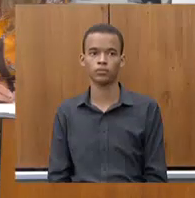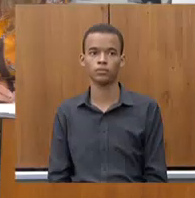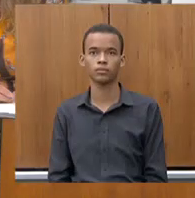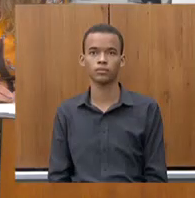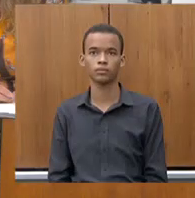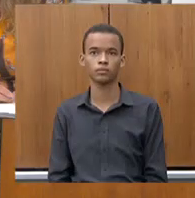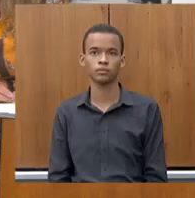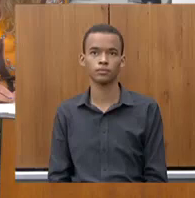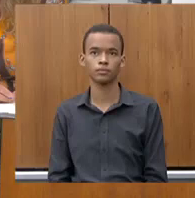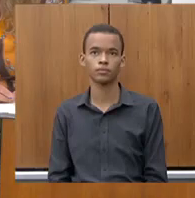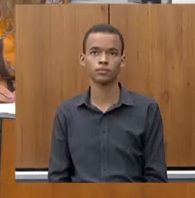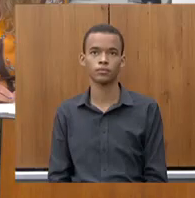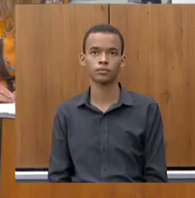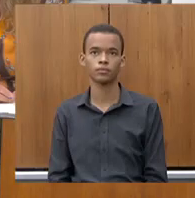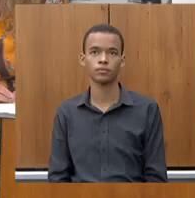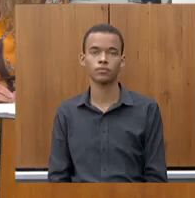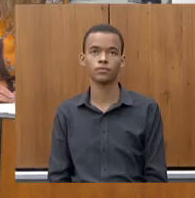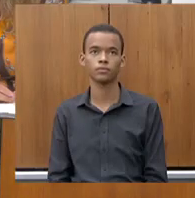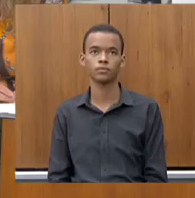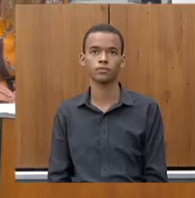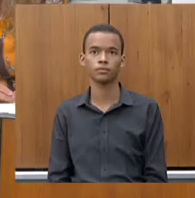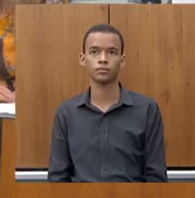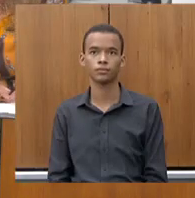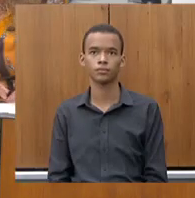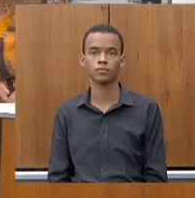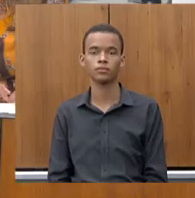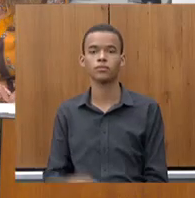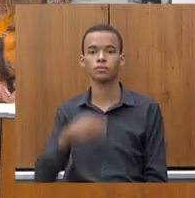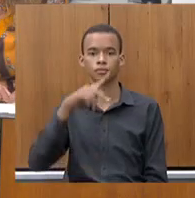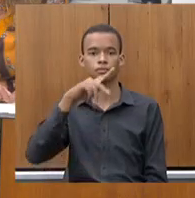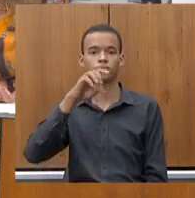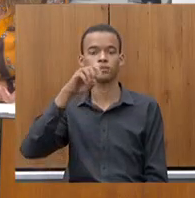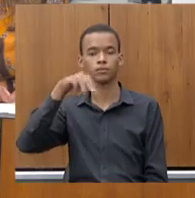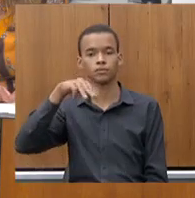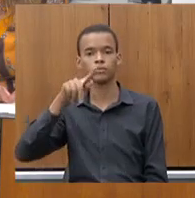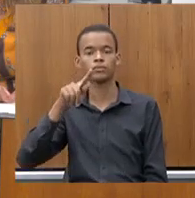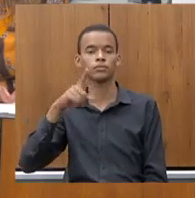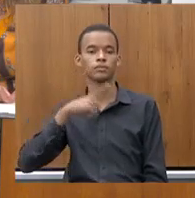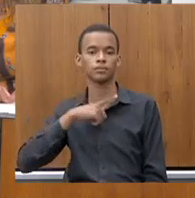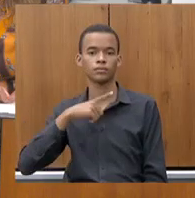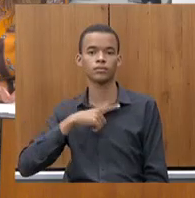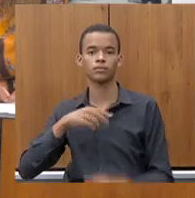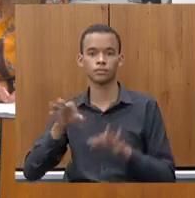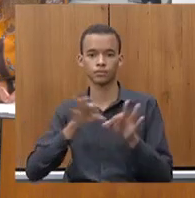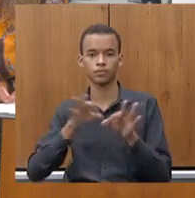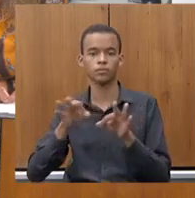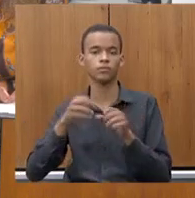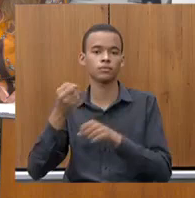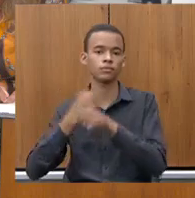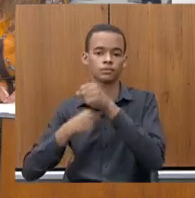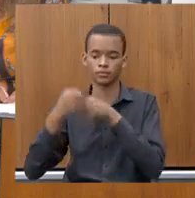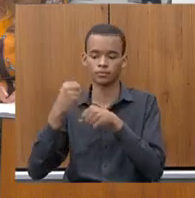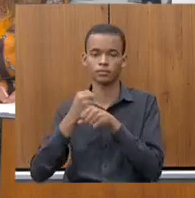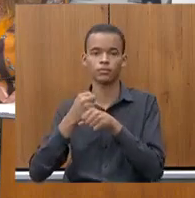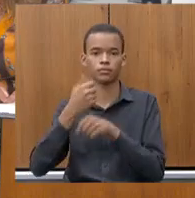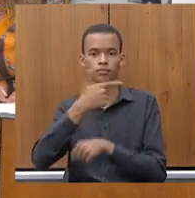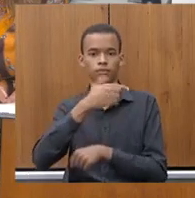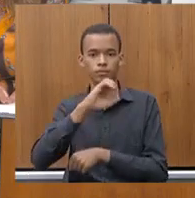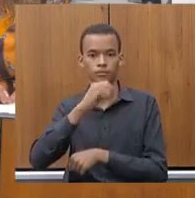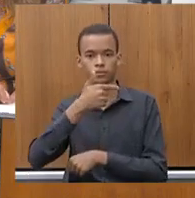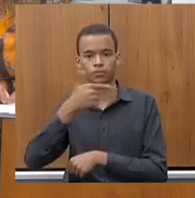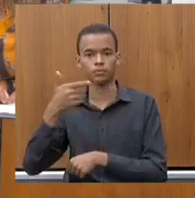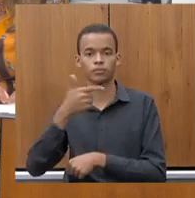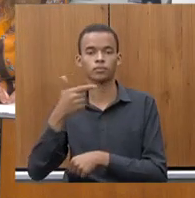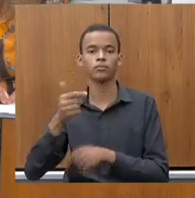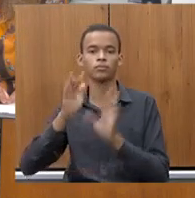No BDMG foram liberados no ano de 2022 mais de